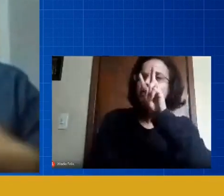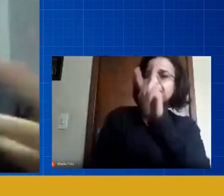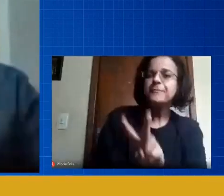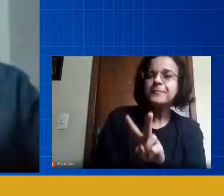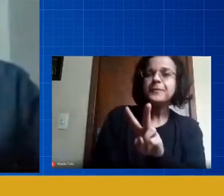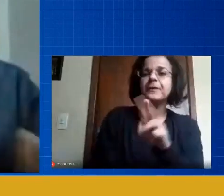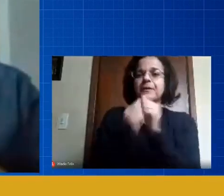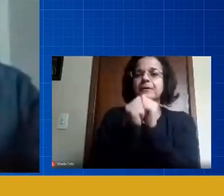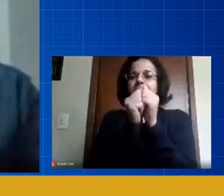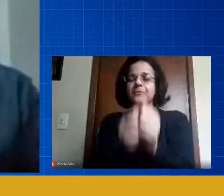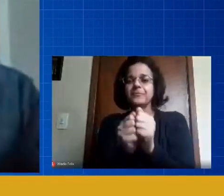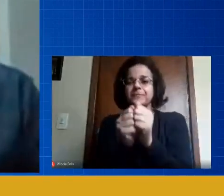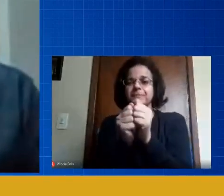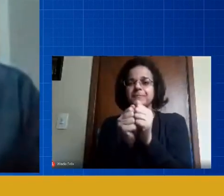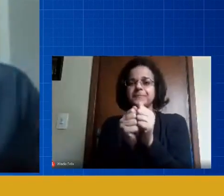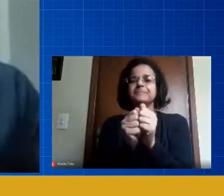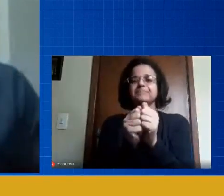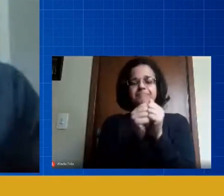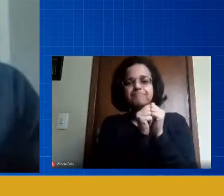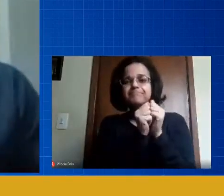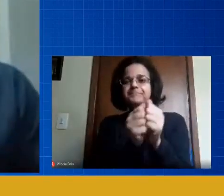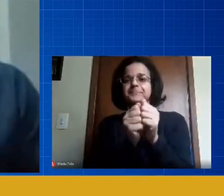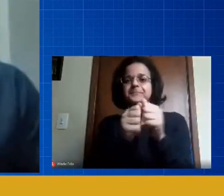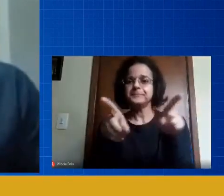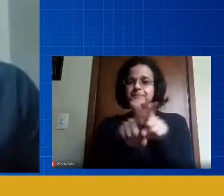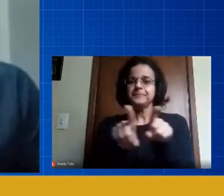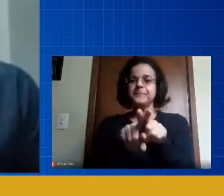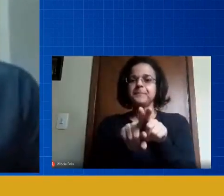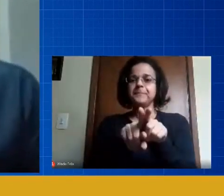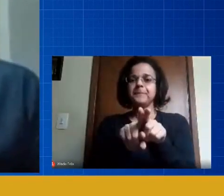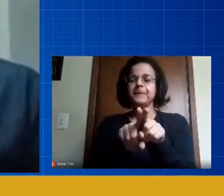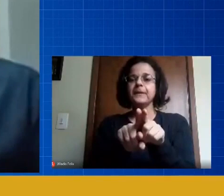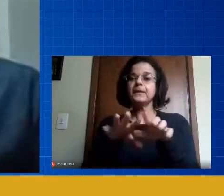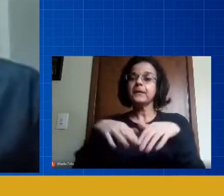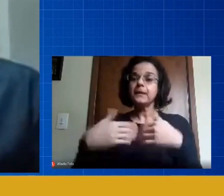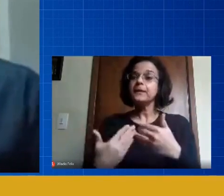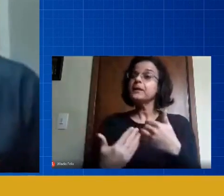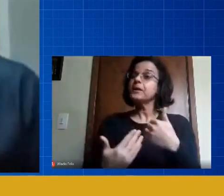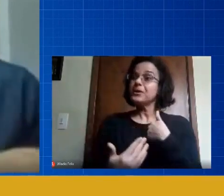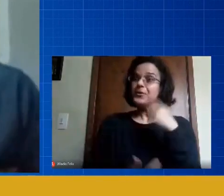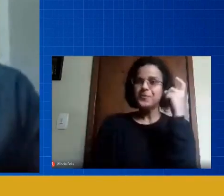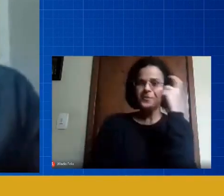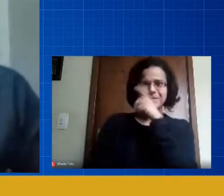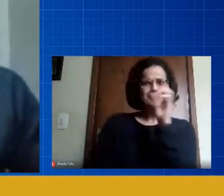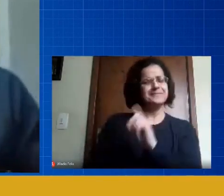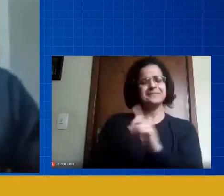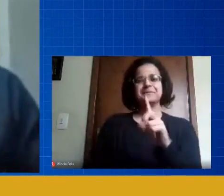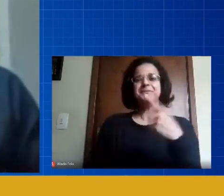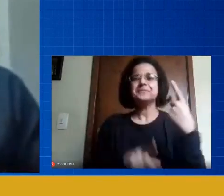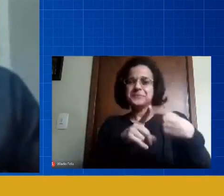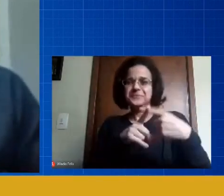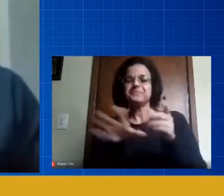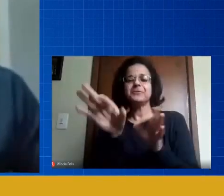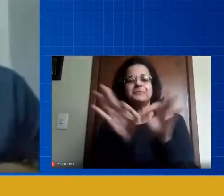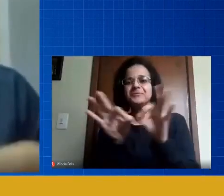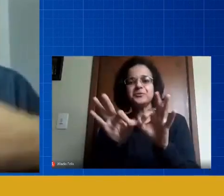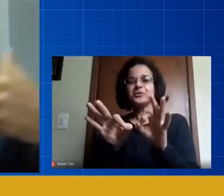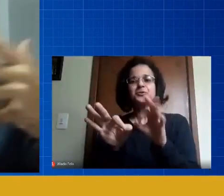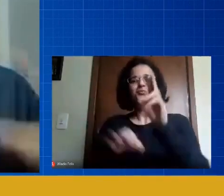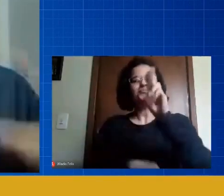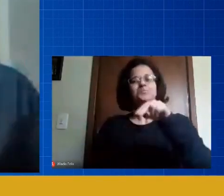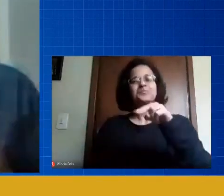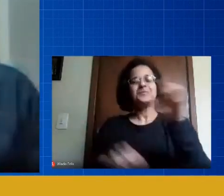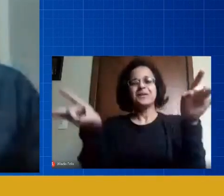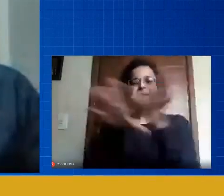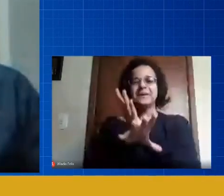estão conosco, acompanhando, seguidores, e eu não vou mentir para você, eu acho que esse projeto não acaba, sabe, mesmo